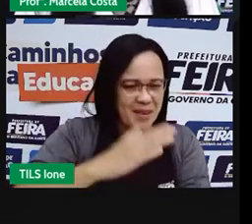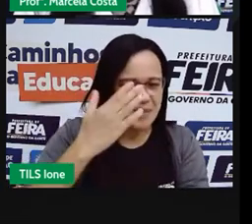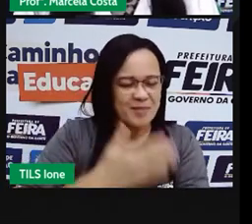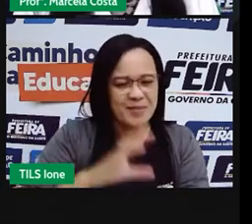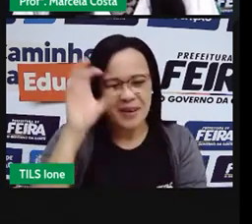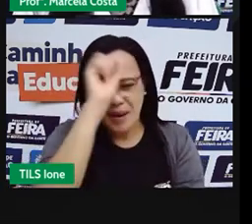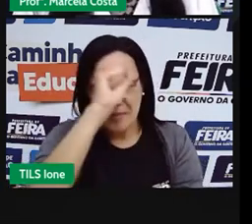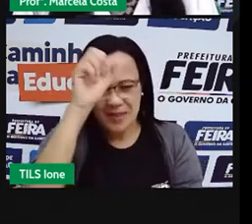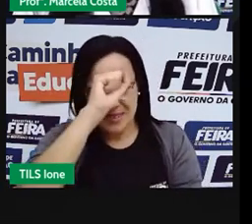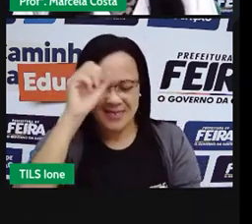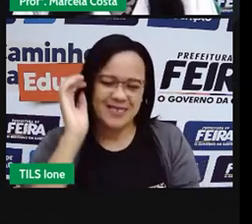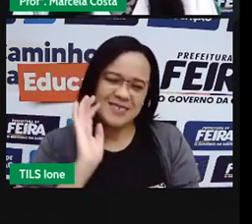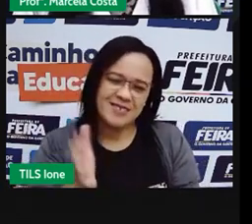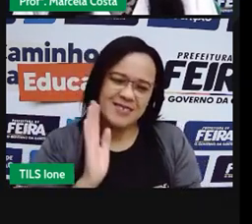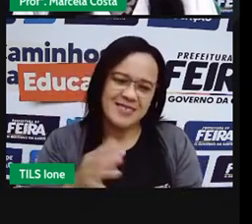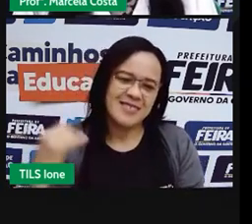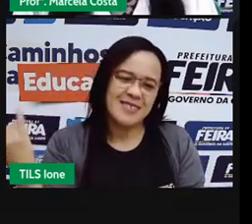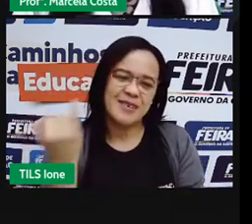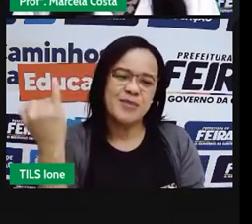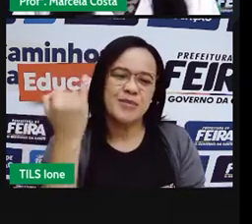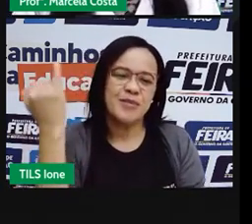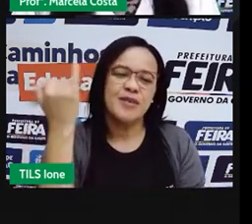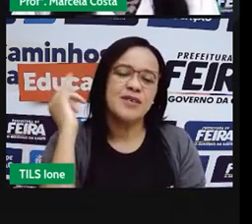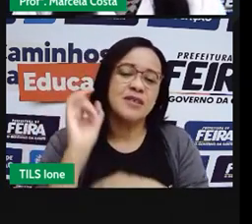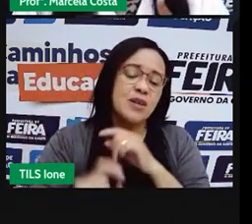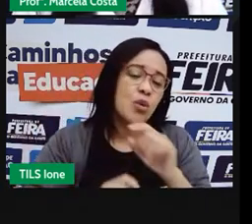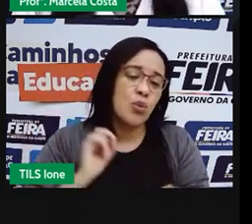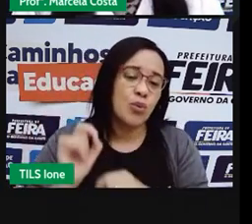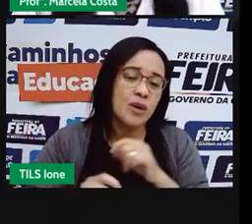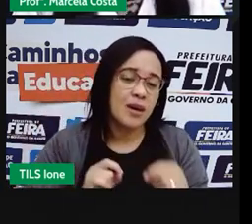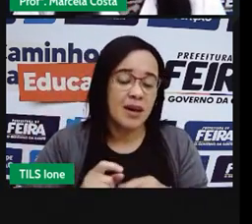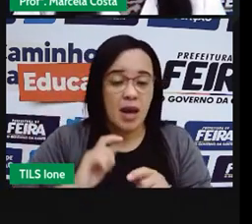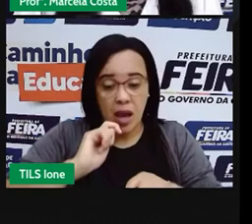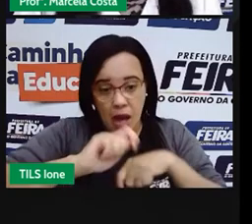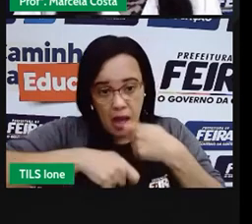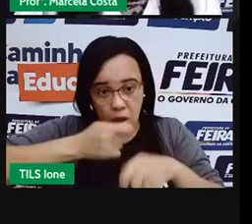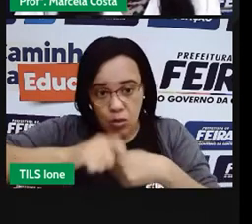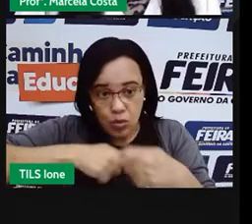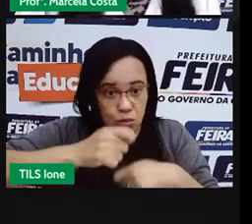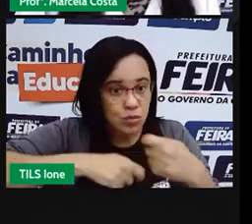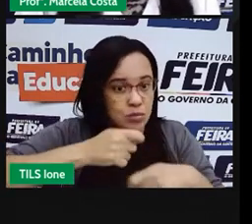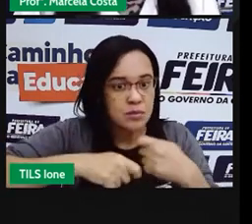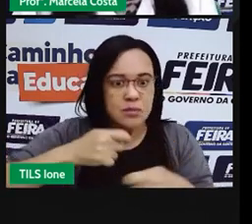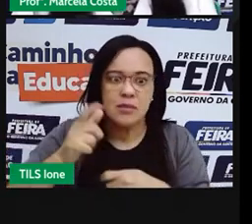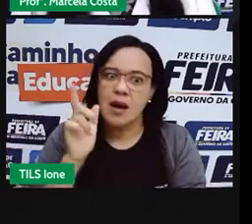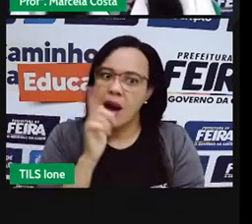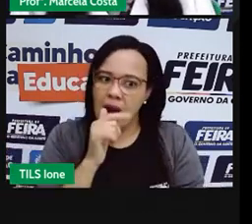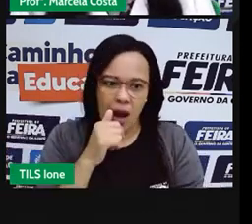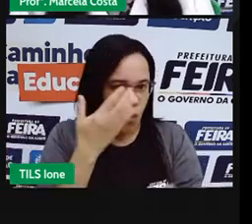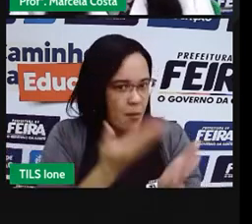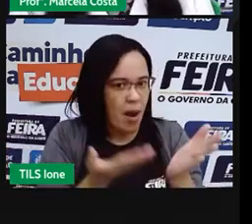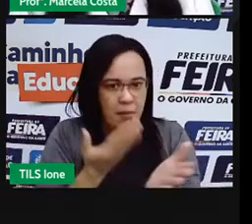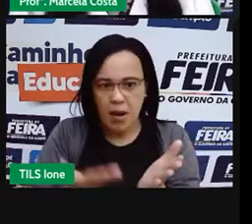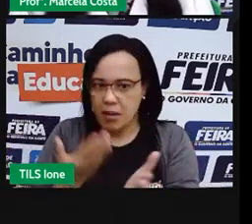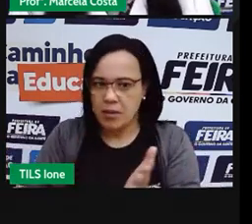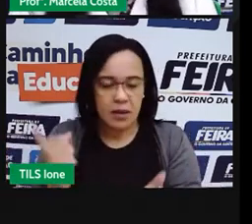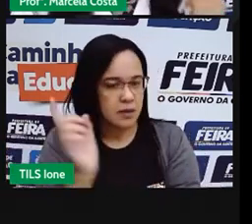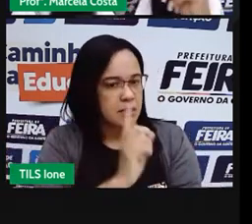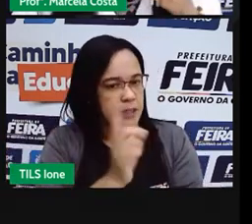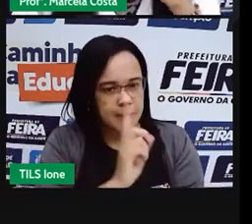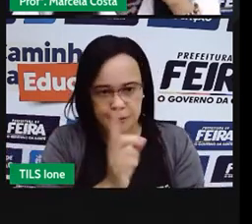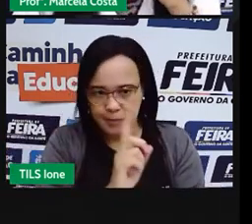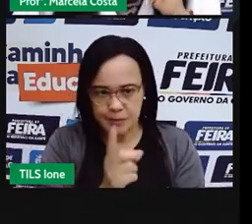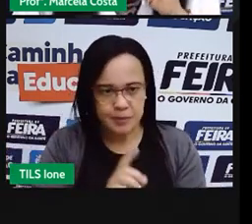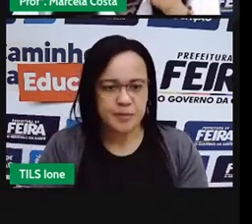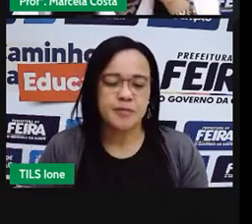economizar água, de não descendo de cá. Então,